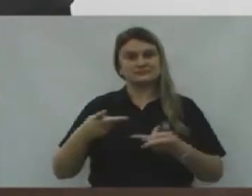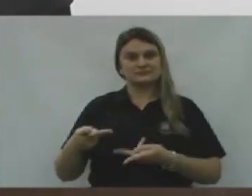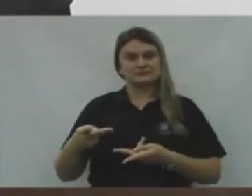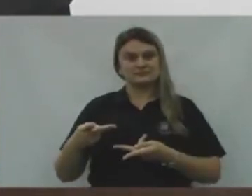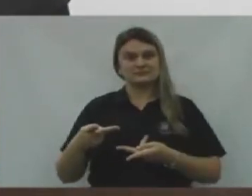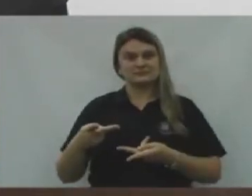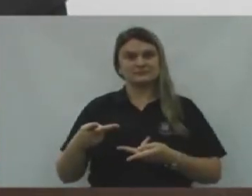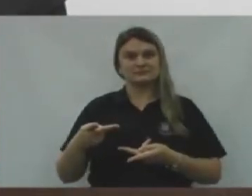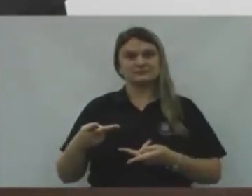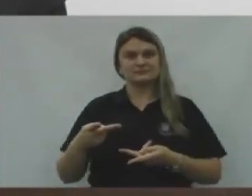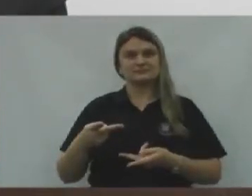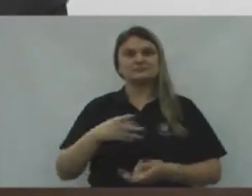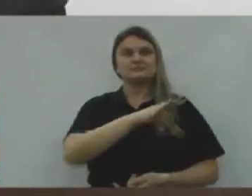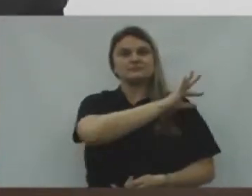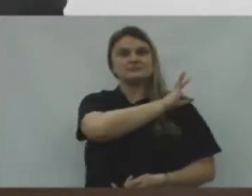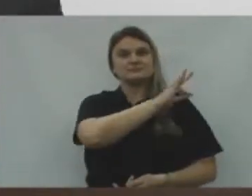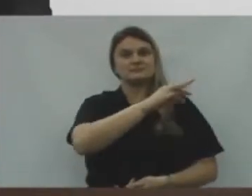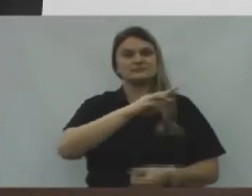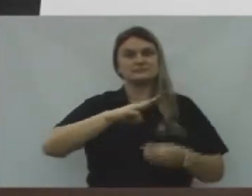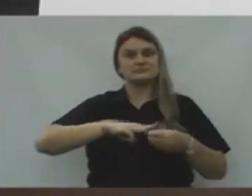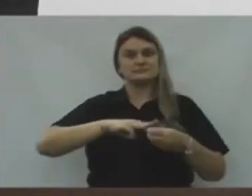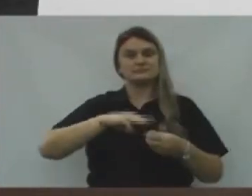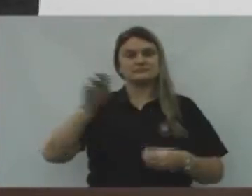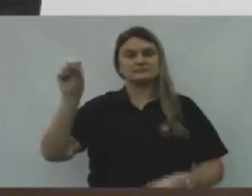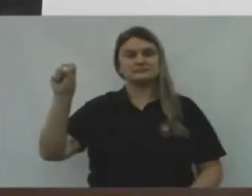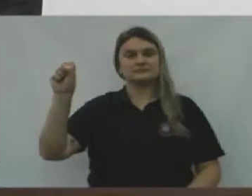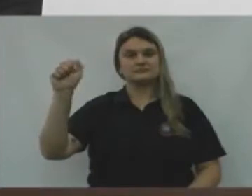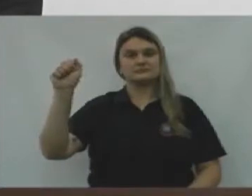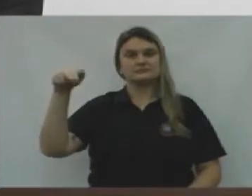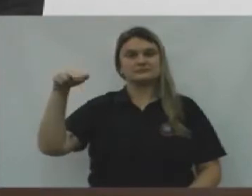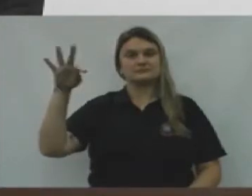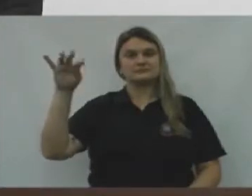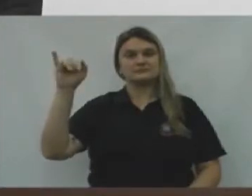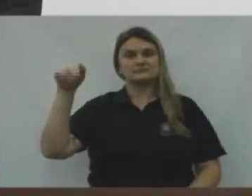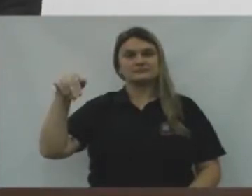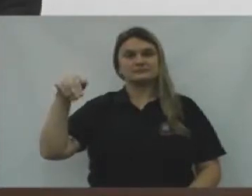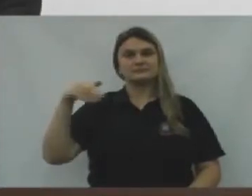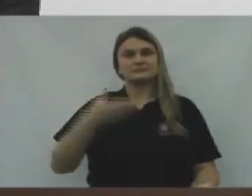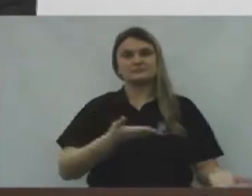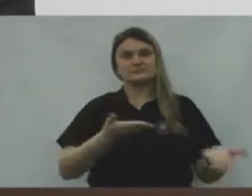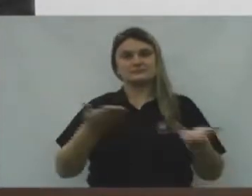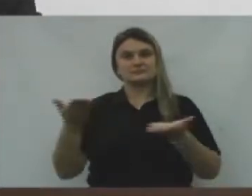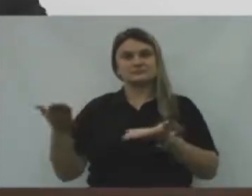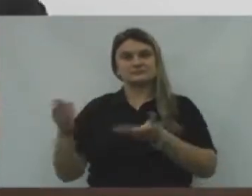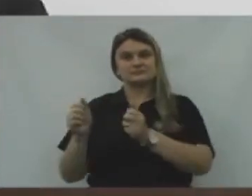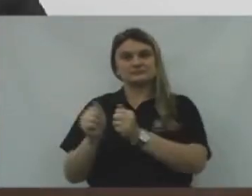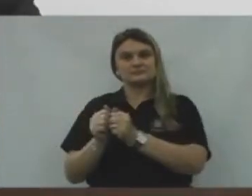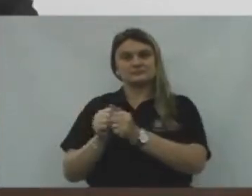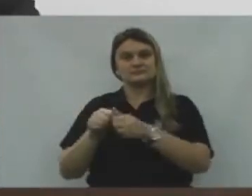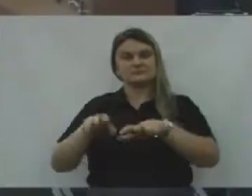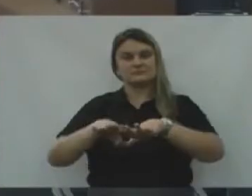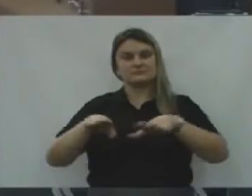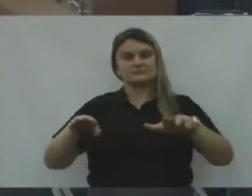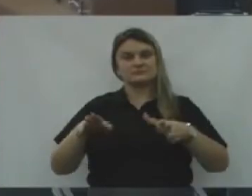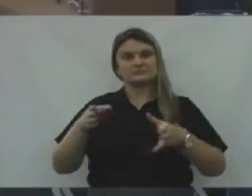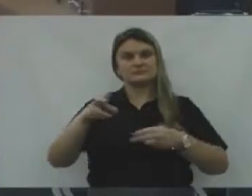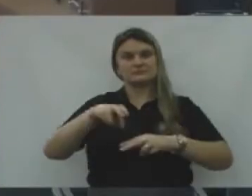prefeito municipal Santinho Roveda, para que faça parte aqui da mesa,